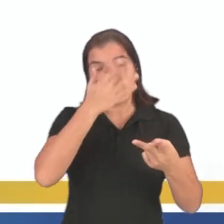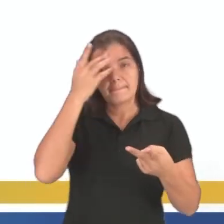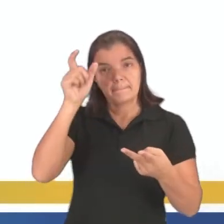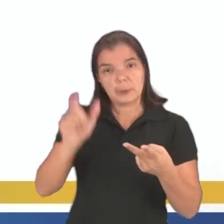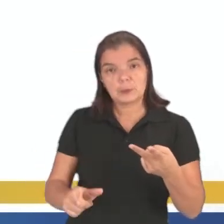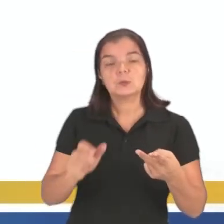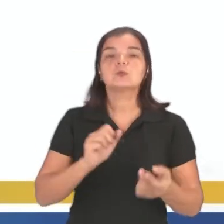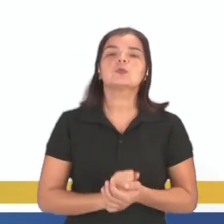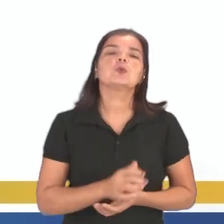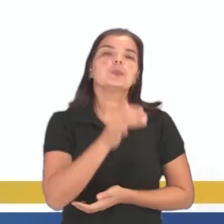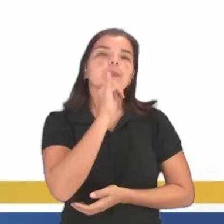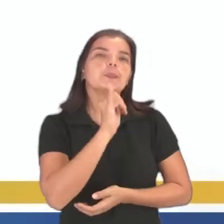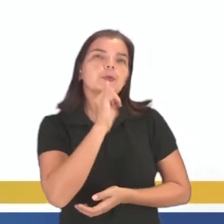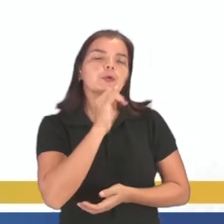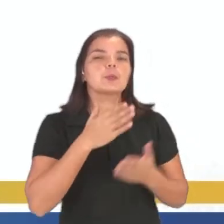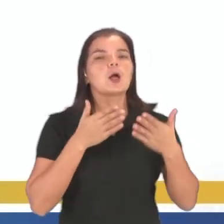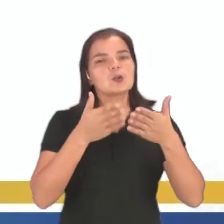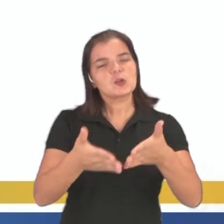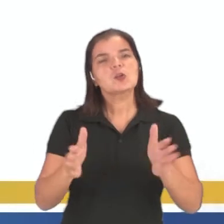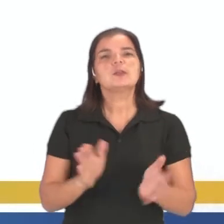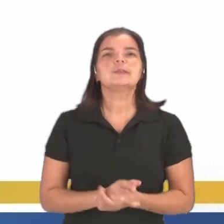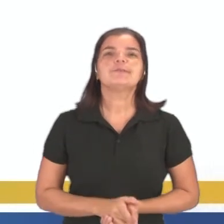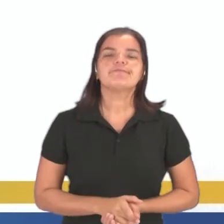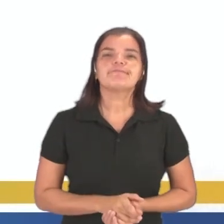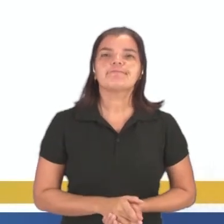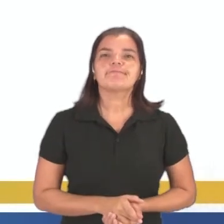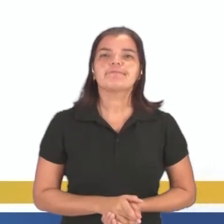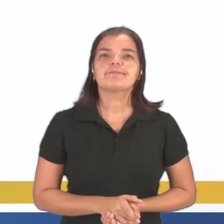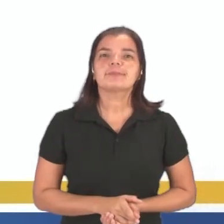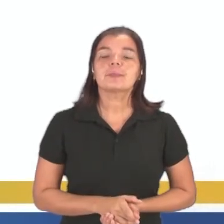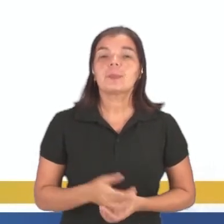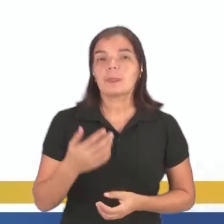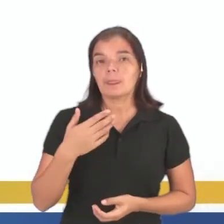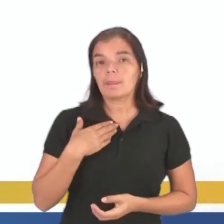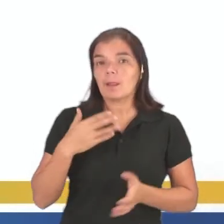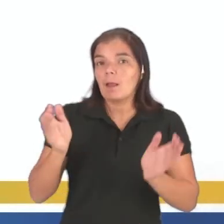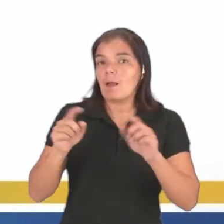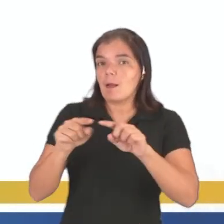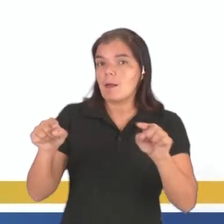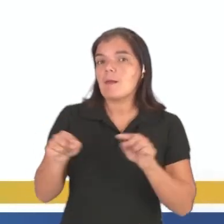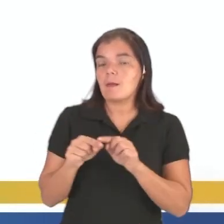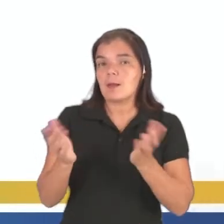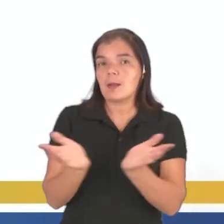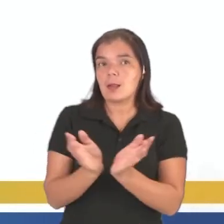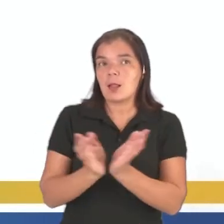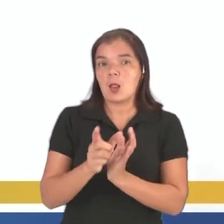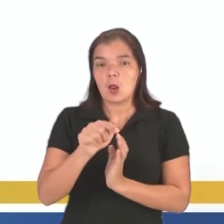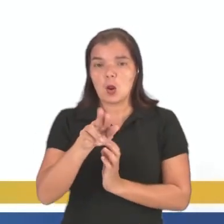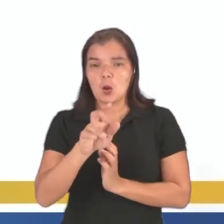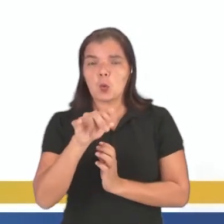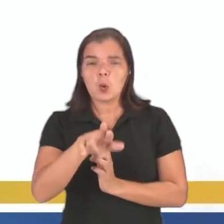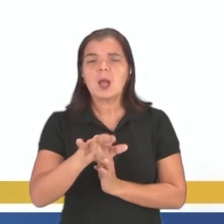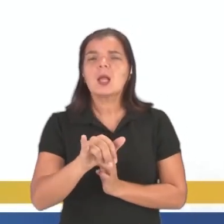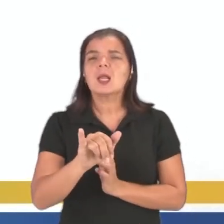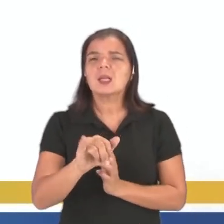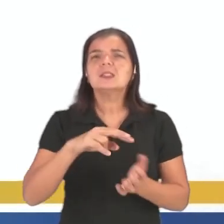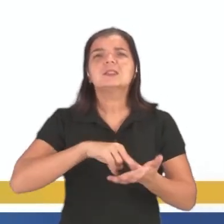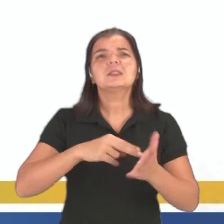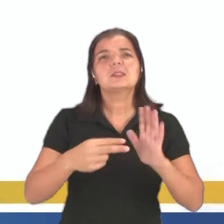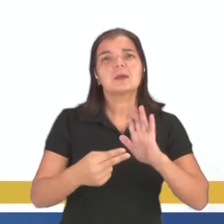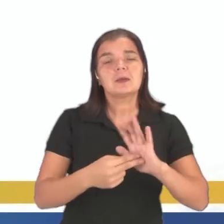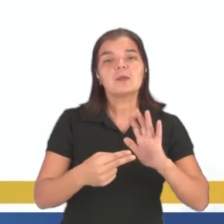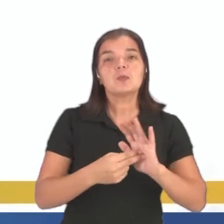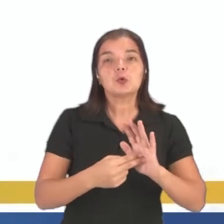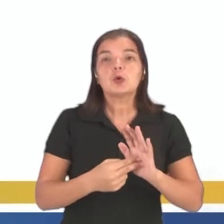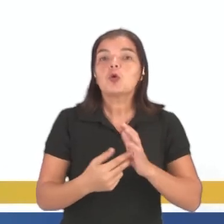pessoas. Por exemplo, eu chego e digo, ah, las clases son muy güey. O que que quer dizer? Quer dizer